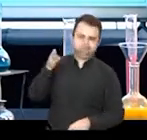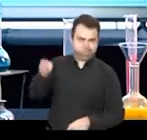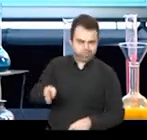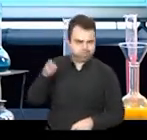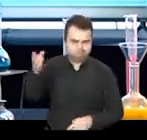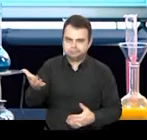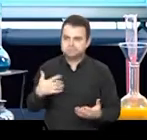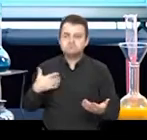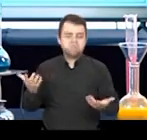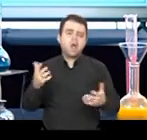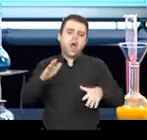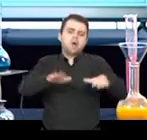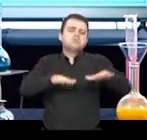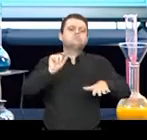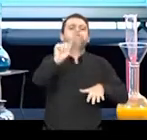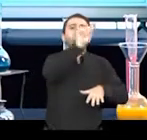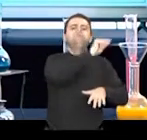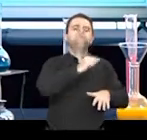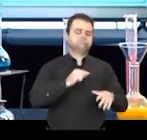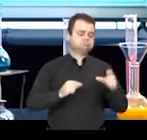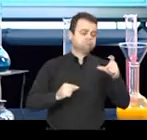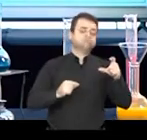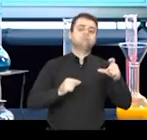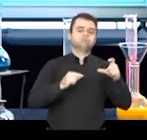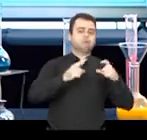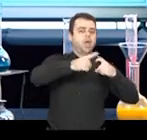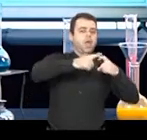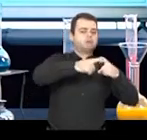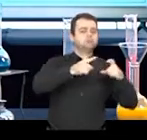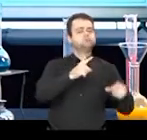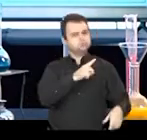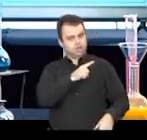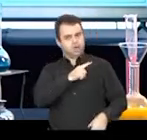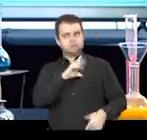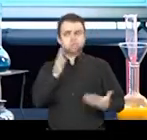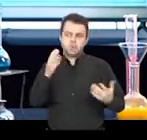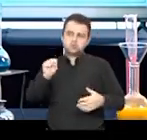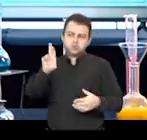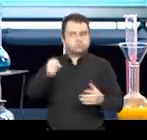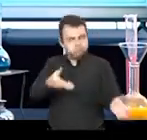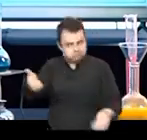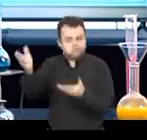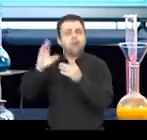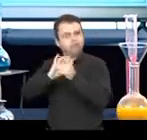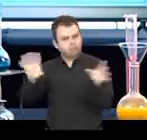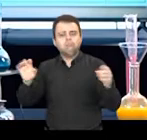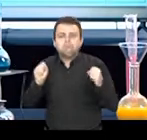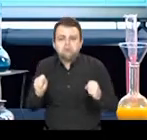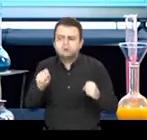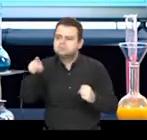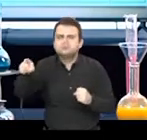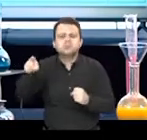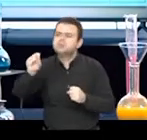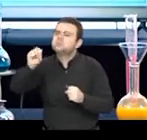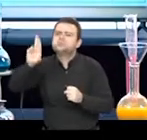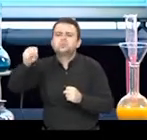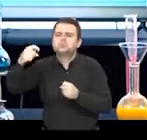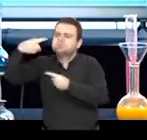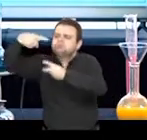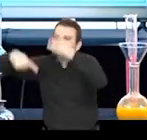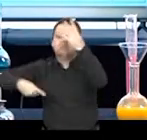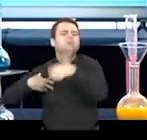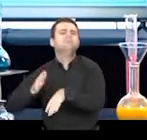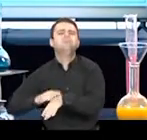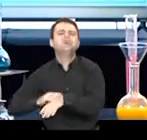A pessoa pode ter plano de saúde, mas ela também pode ser atendida pelo SUS. E você sabe o que o SUS faz?